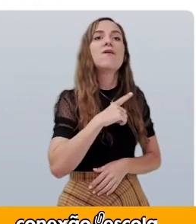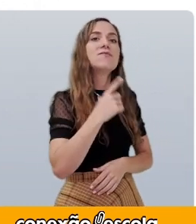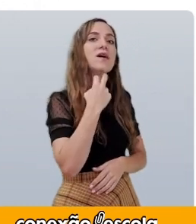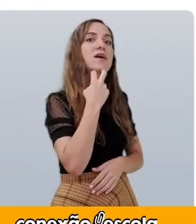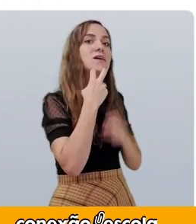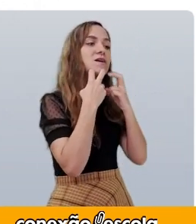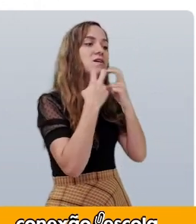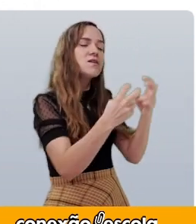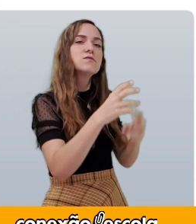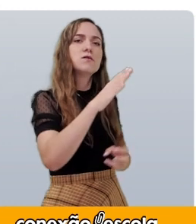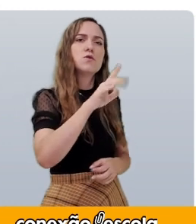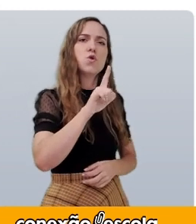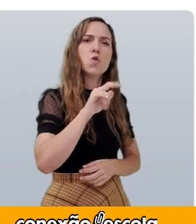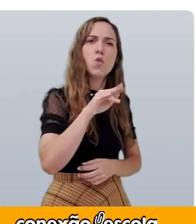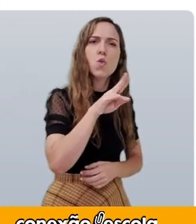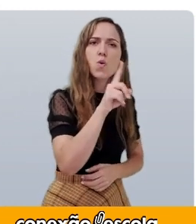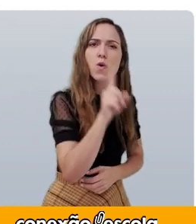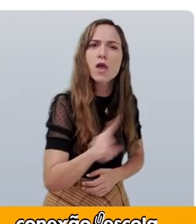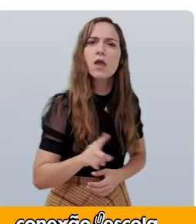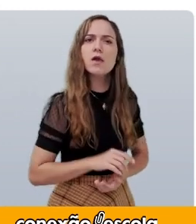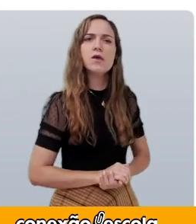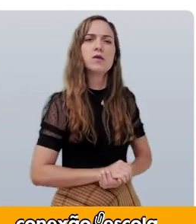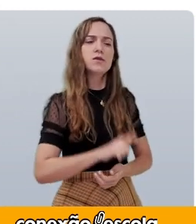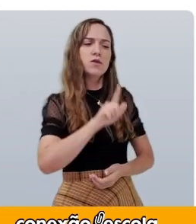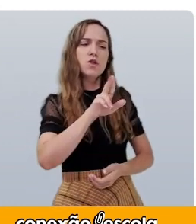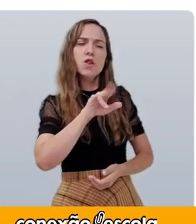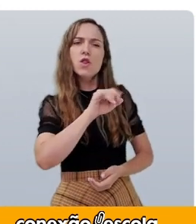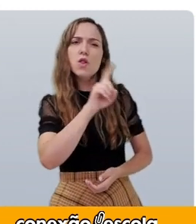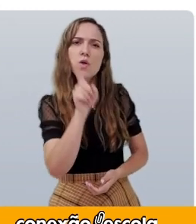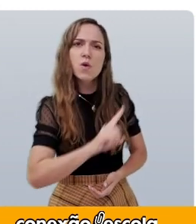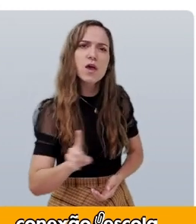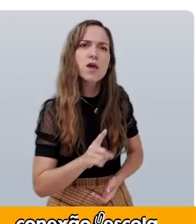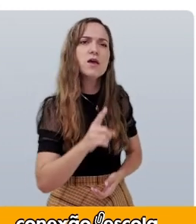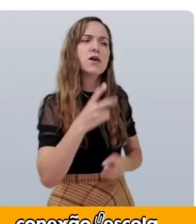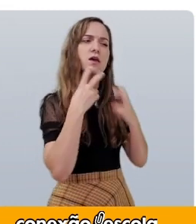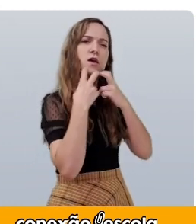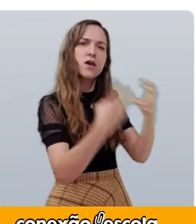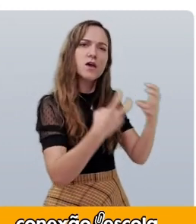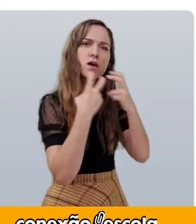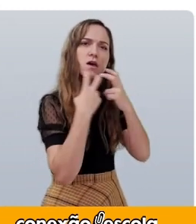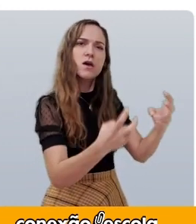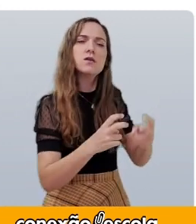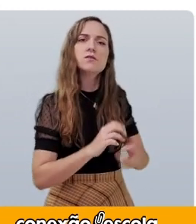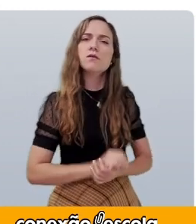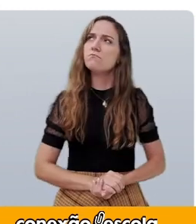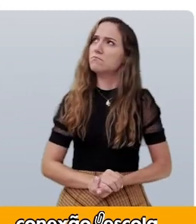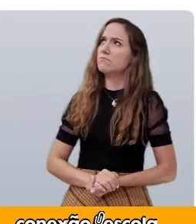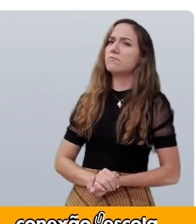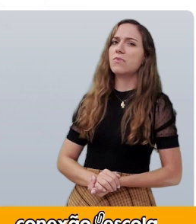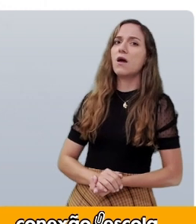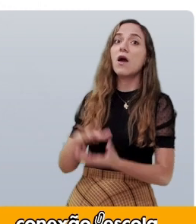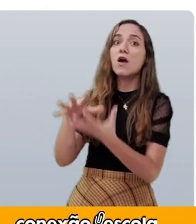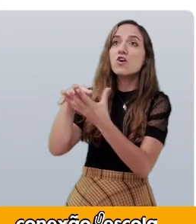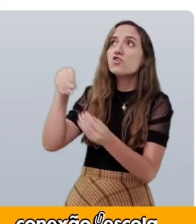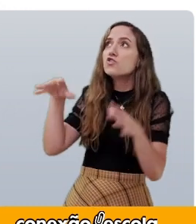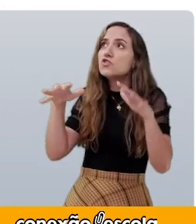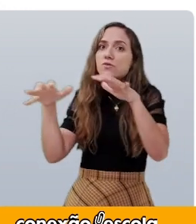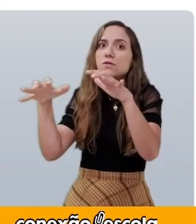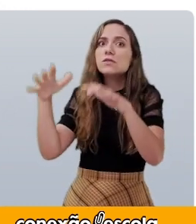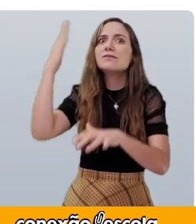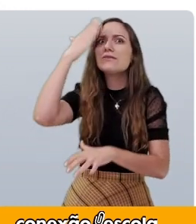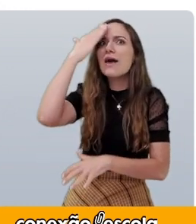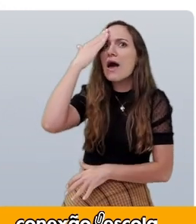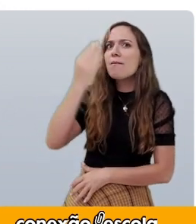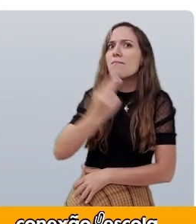Luiz, Luiz, Luiz, e se a assombração não souber o nome dele,